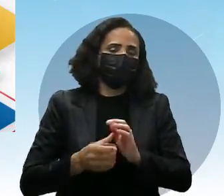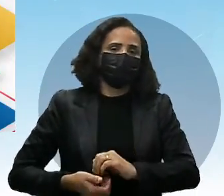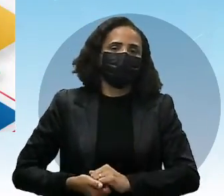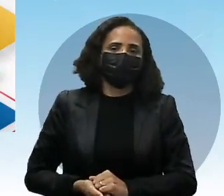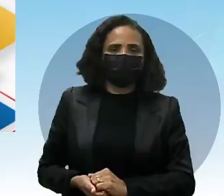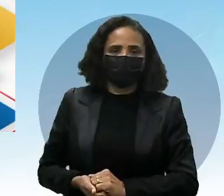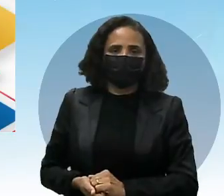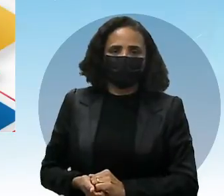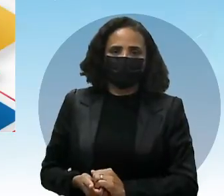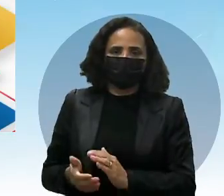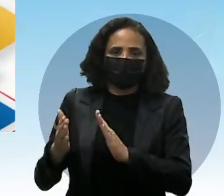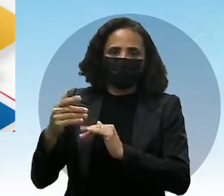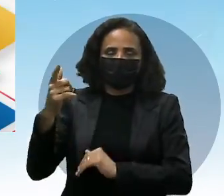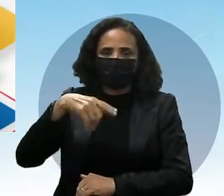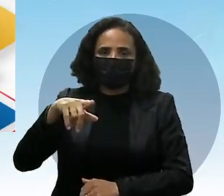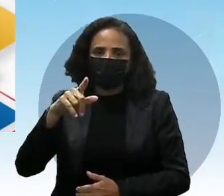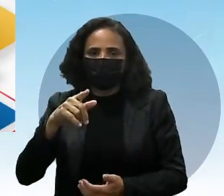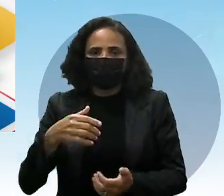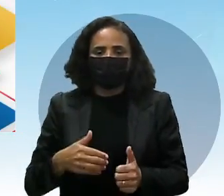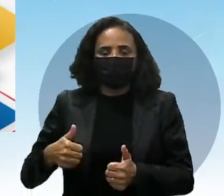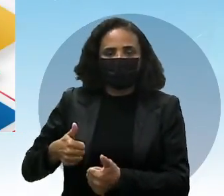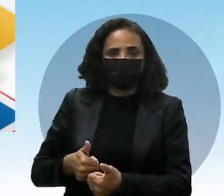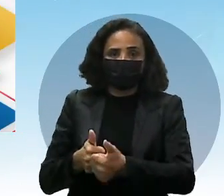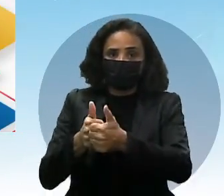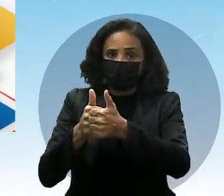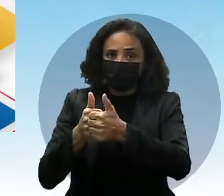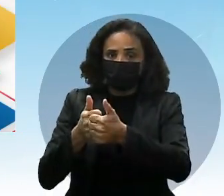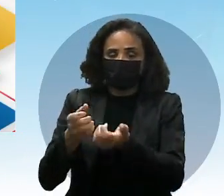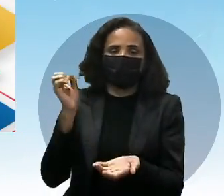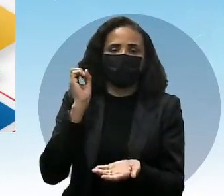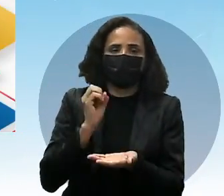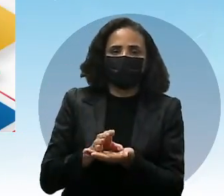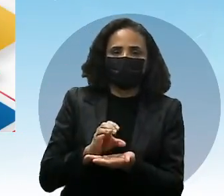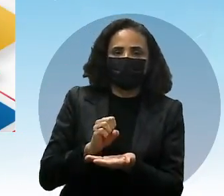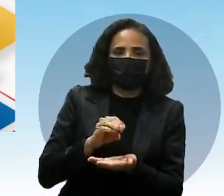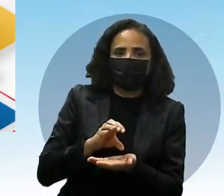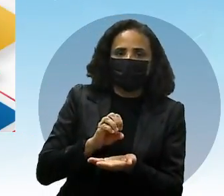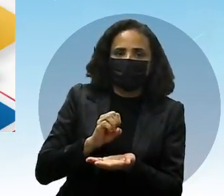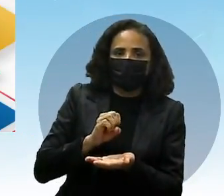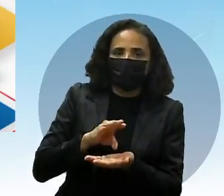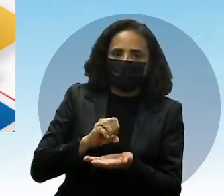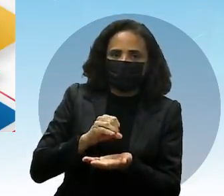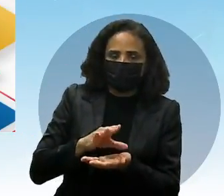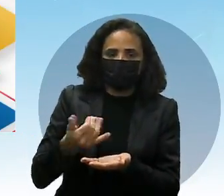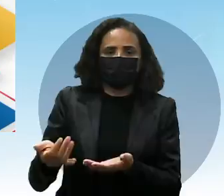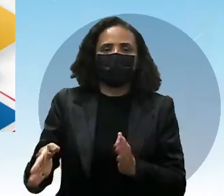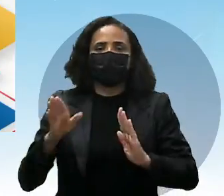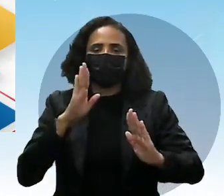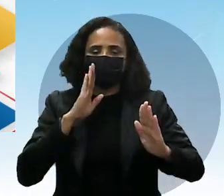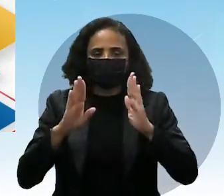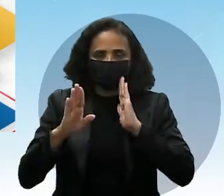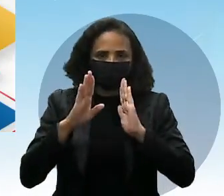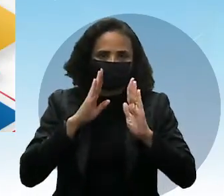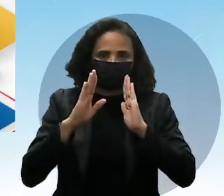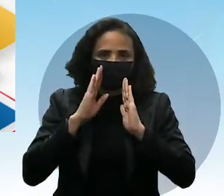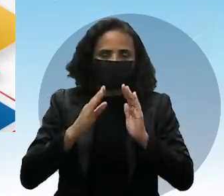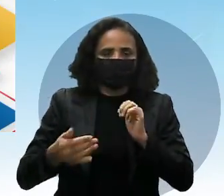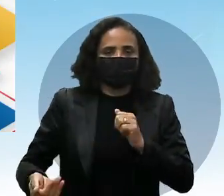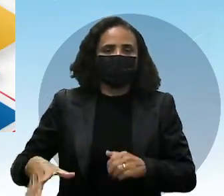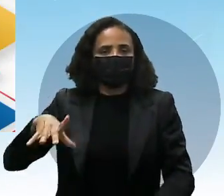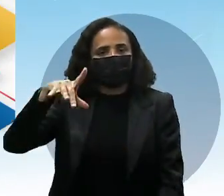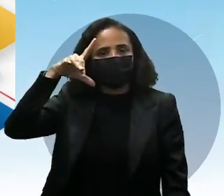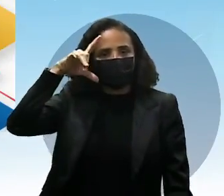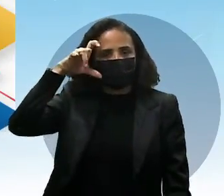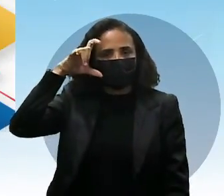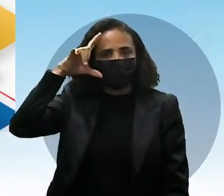peço que você siga os canais do Educa.pe no Facebook, no Instagram,